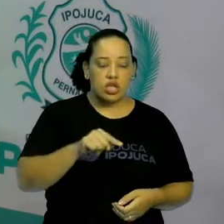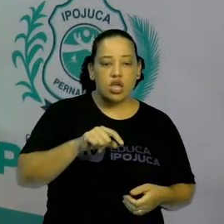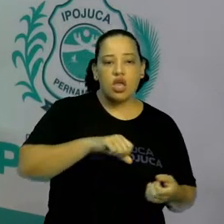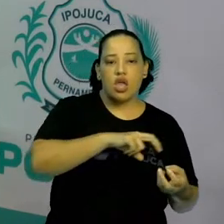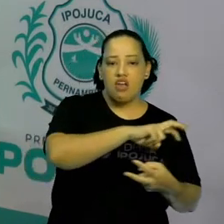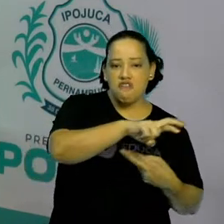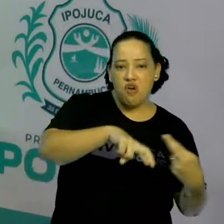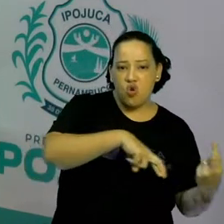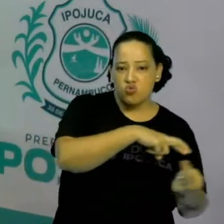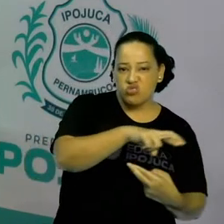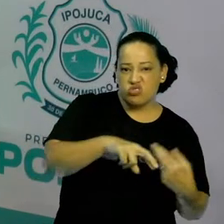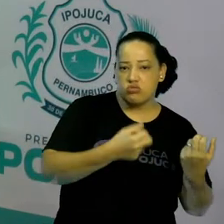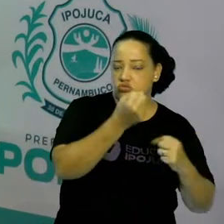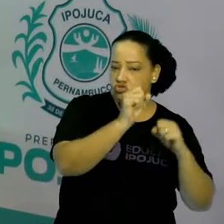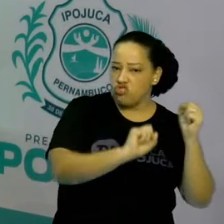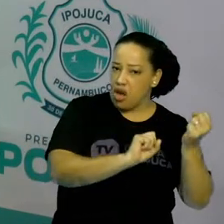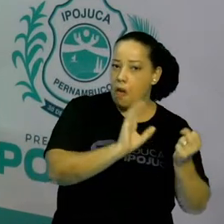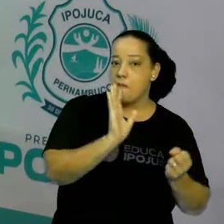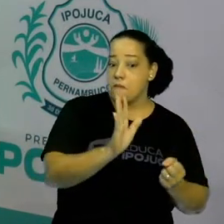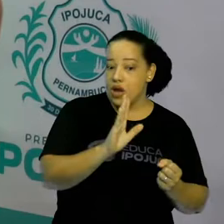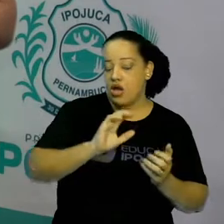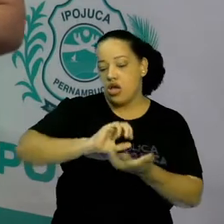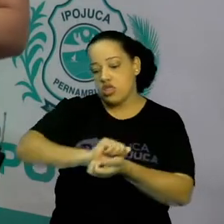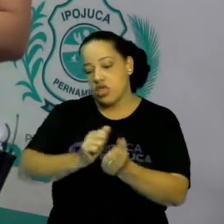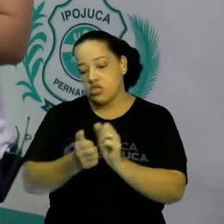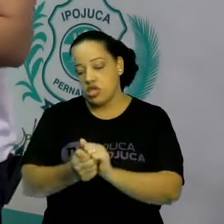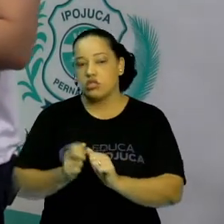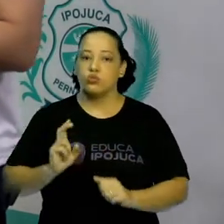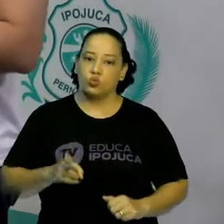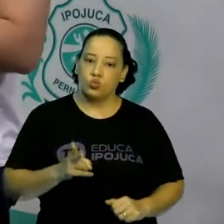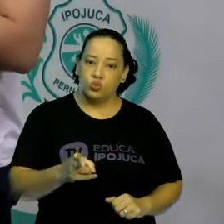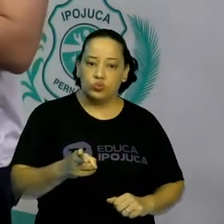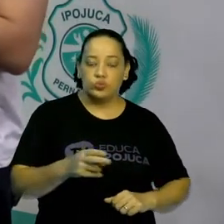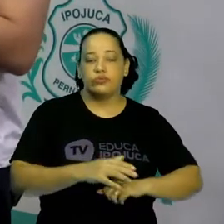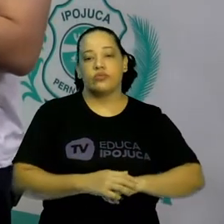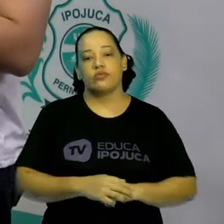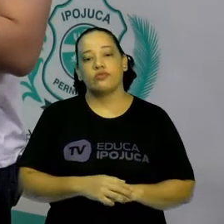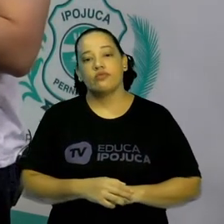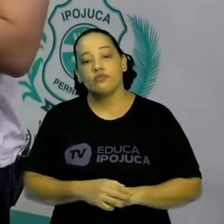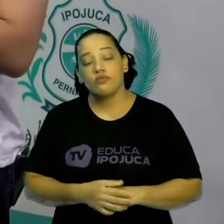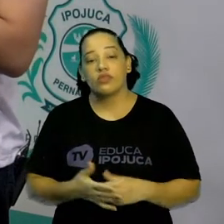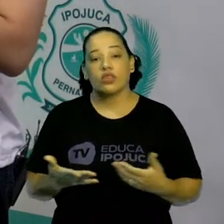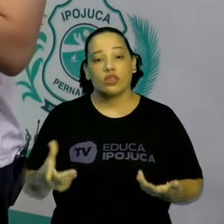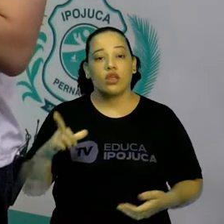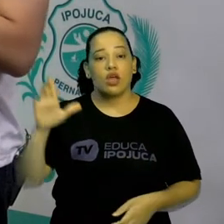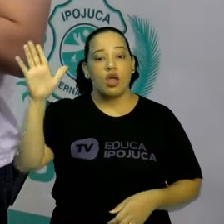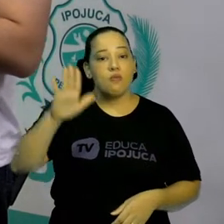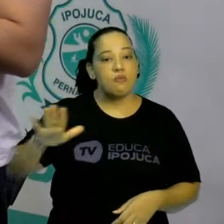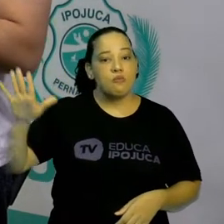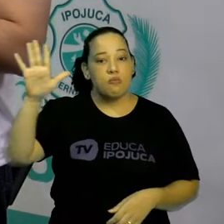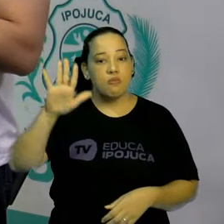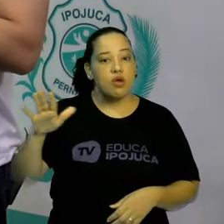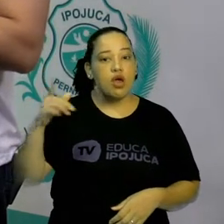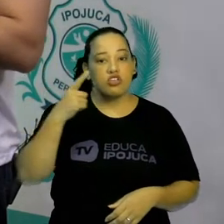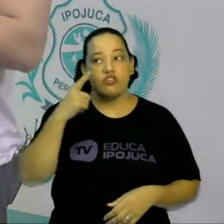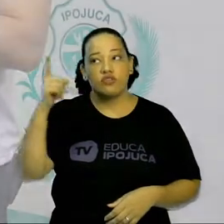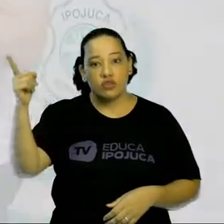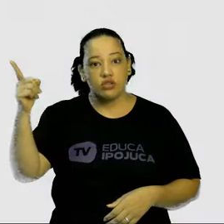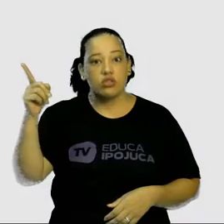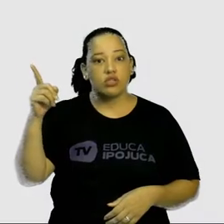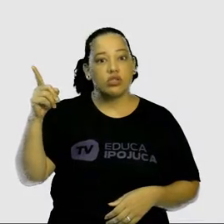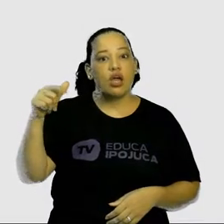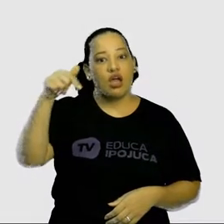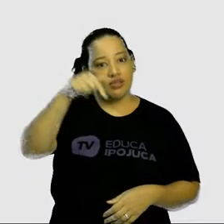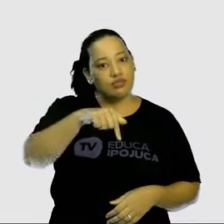Ok pessoal? Estão precisando acompanhar? E aí nós temos uma imagem mostrando um pouco do artesanato local,